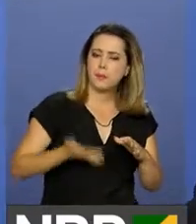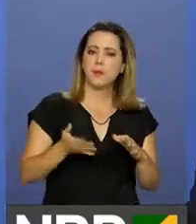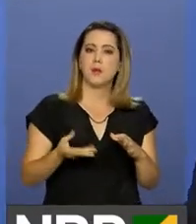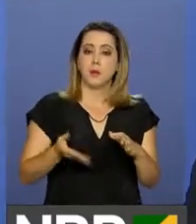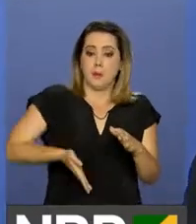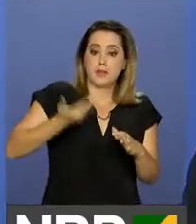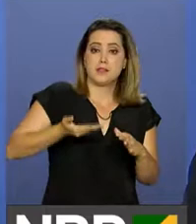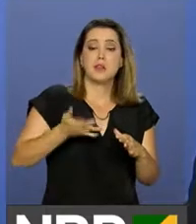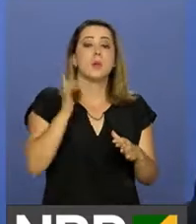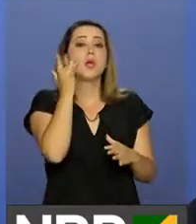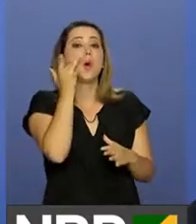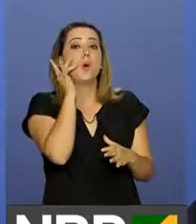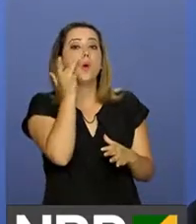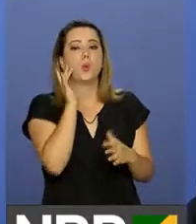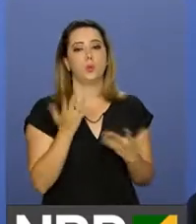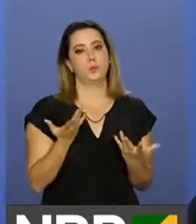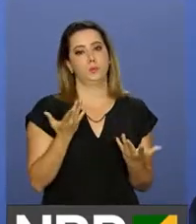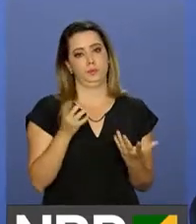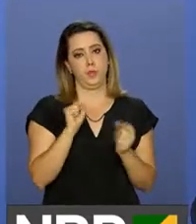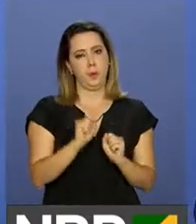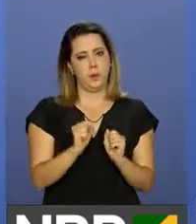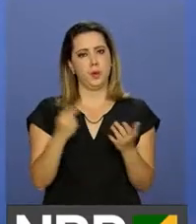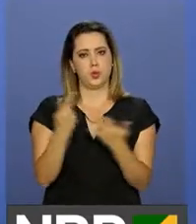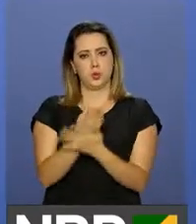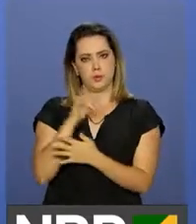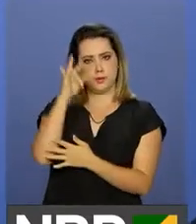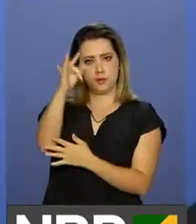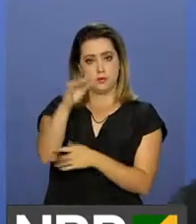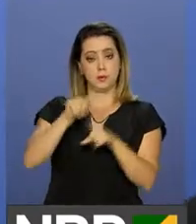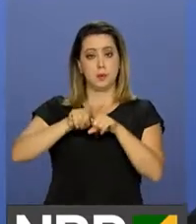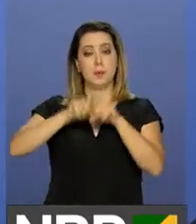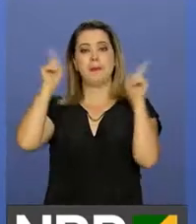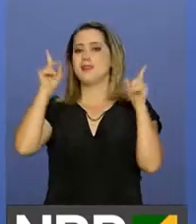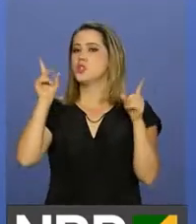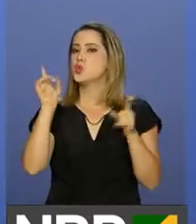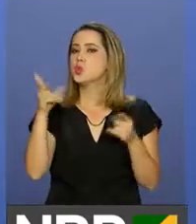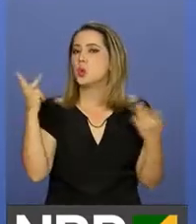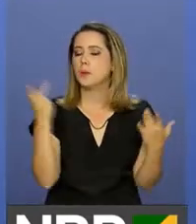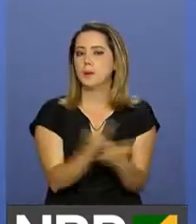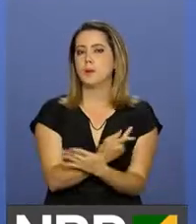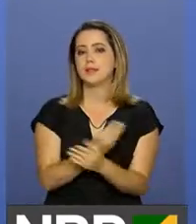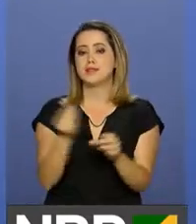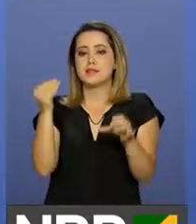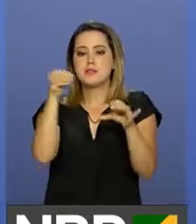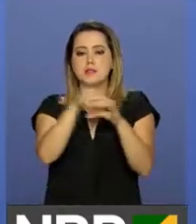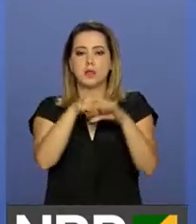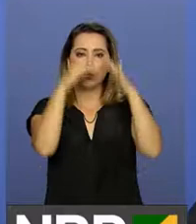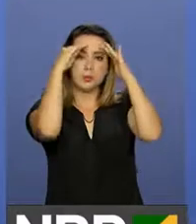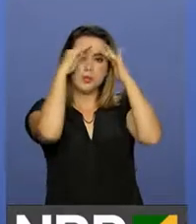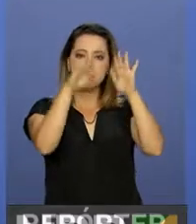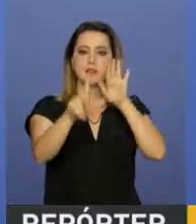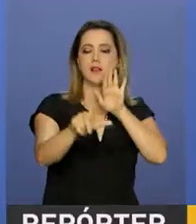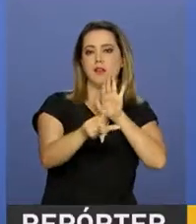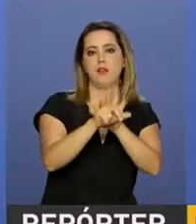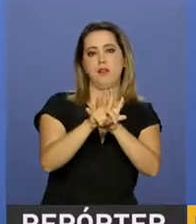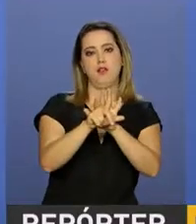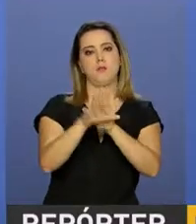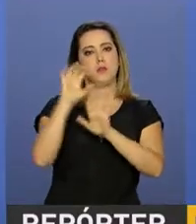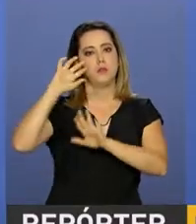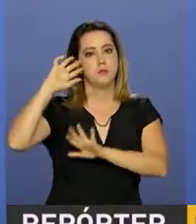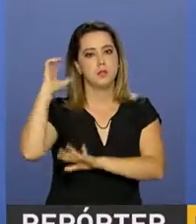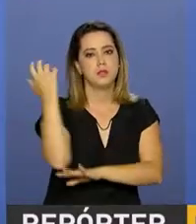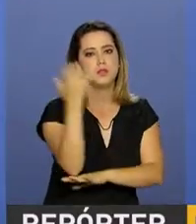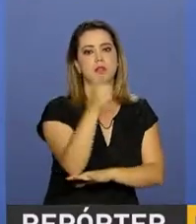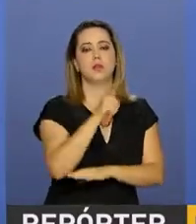porque pelo decreto terá uma série de condicionantes, ela só irá ocorrer dentro da legislação ambiental